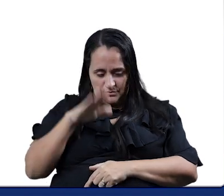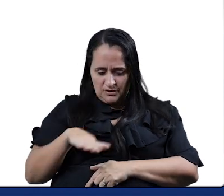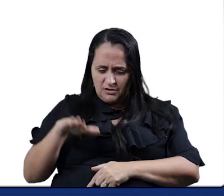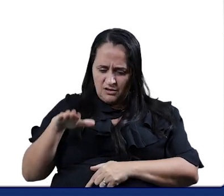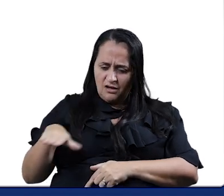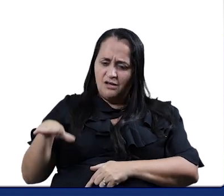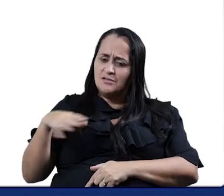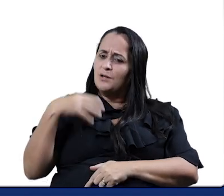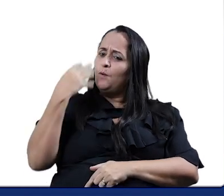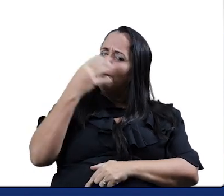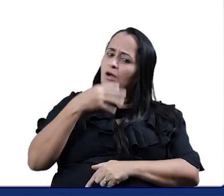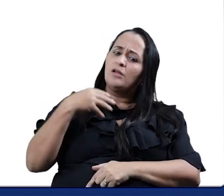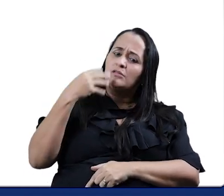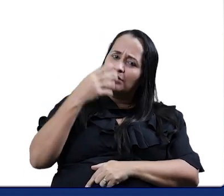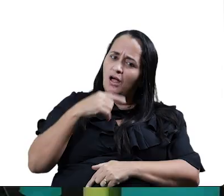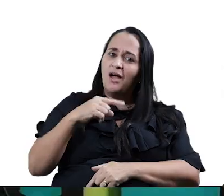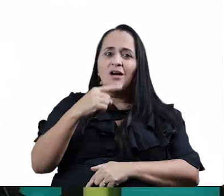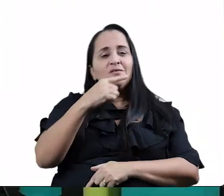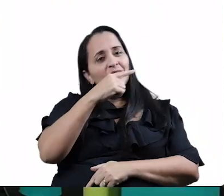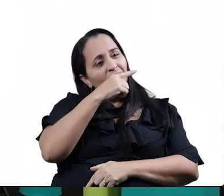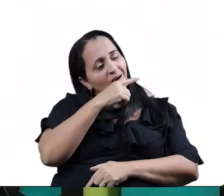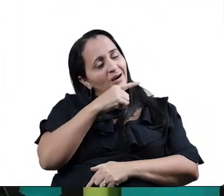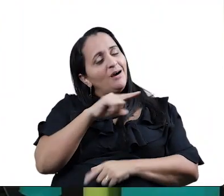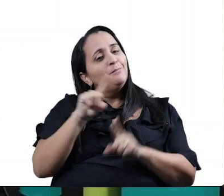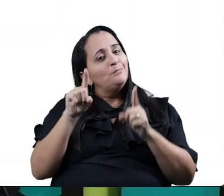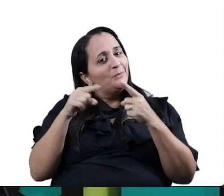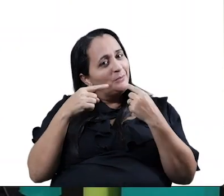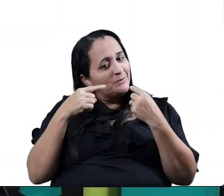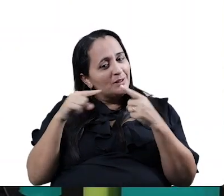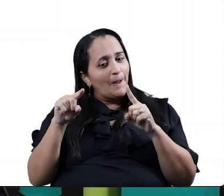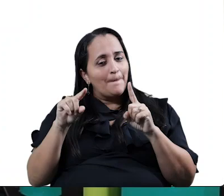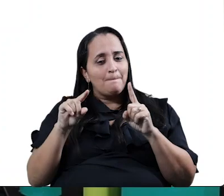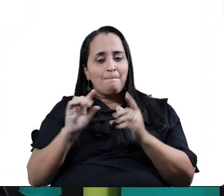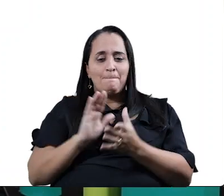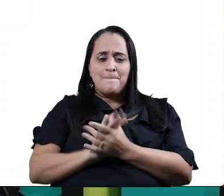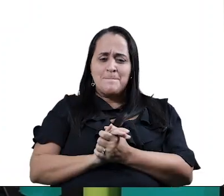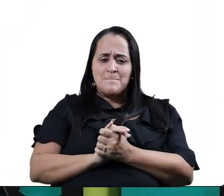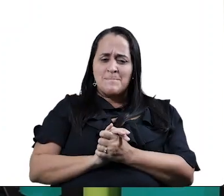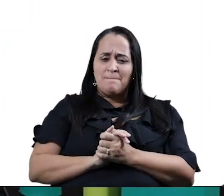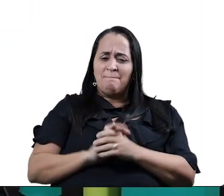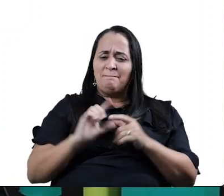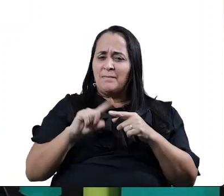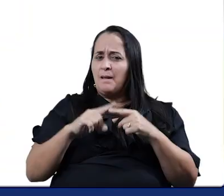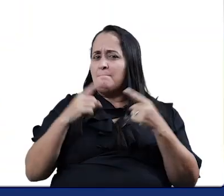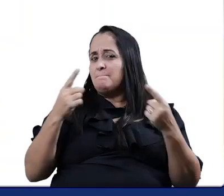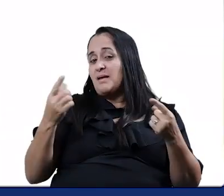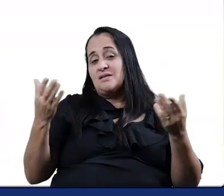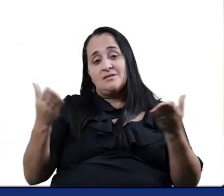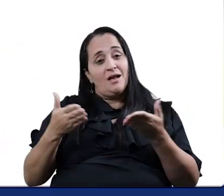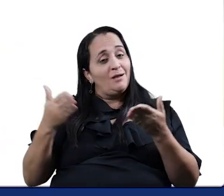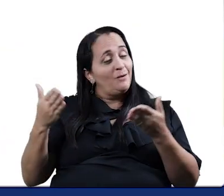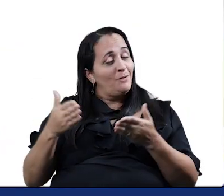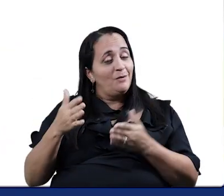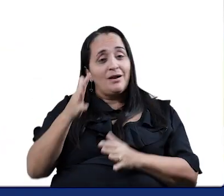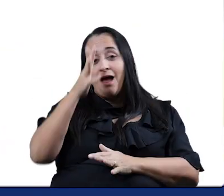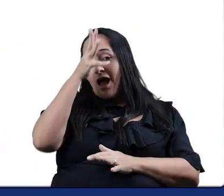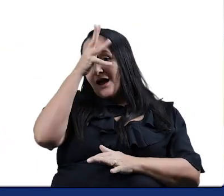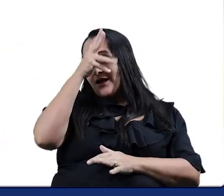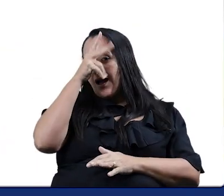eu cantava essa canção. Só que a galinha pintadinha está famosa agora, né? Também.